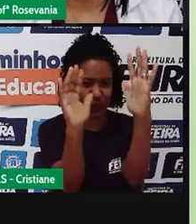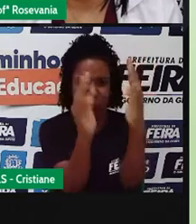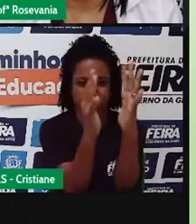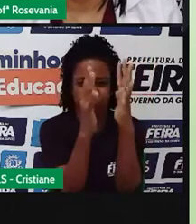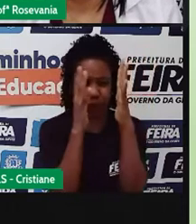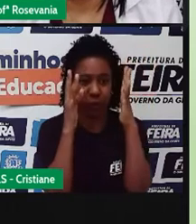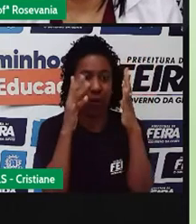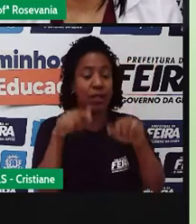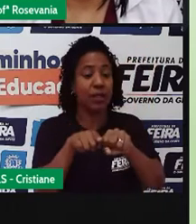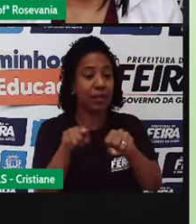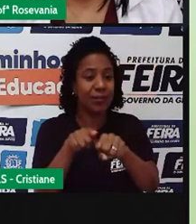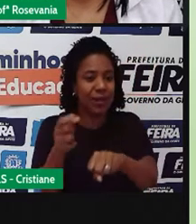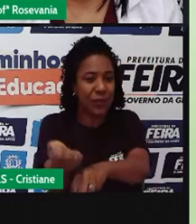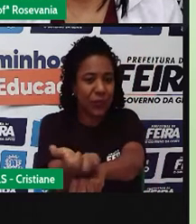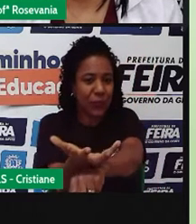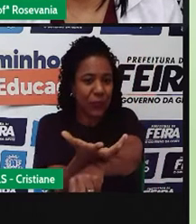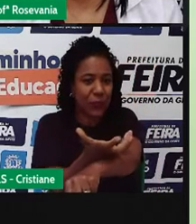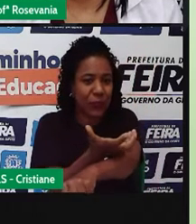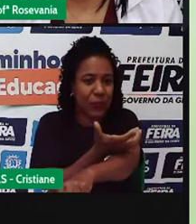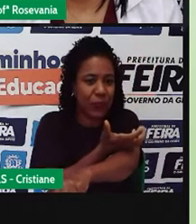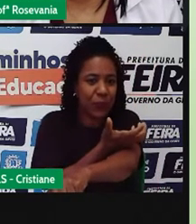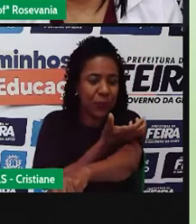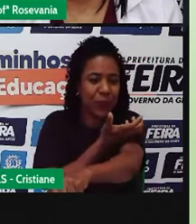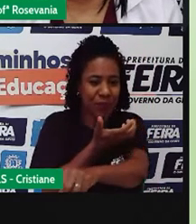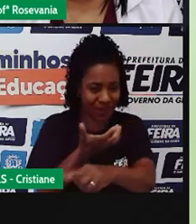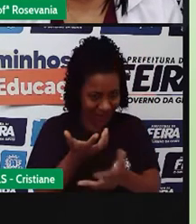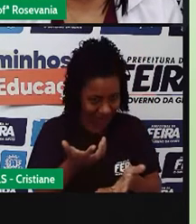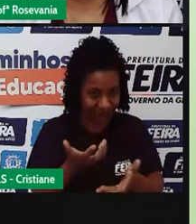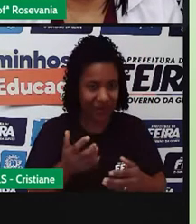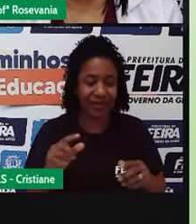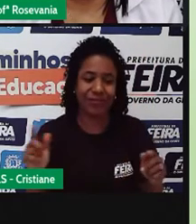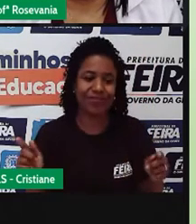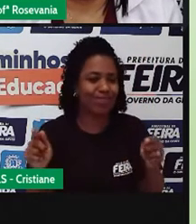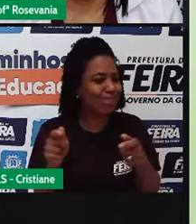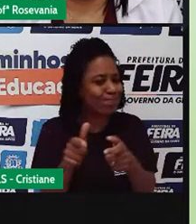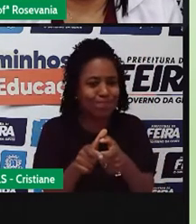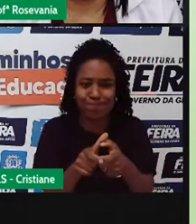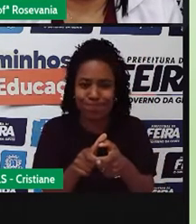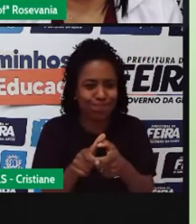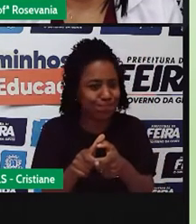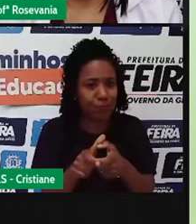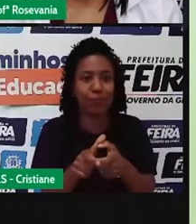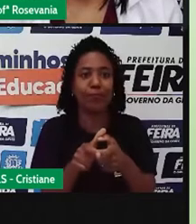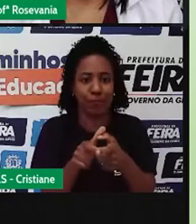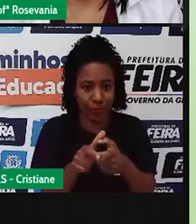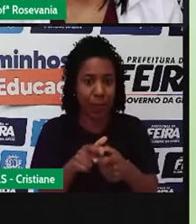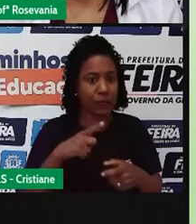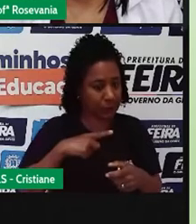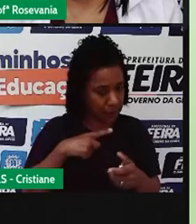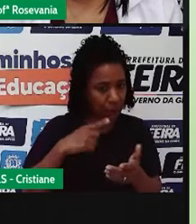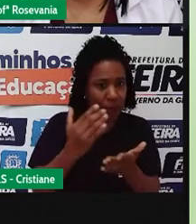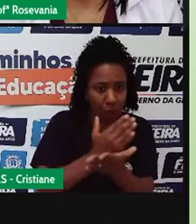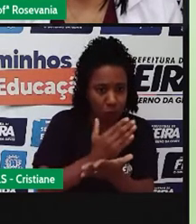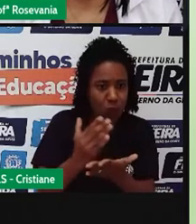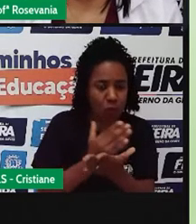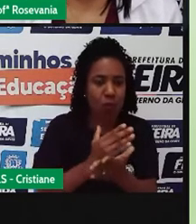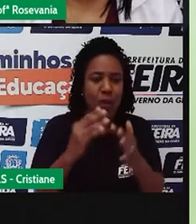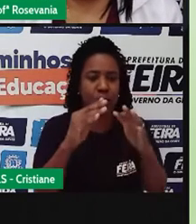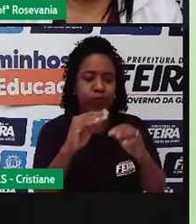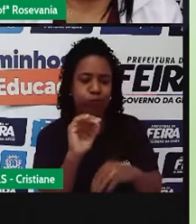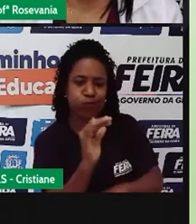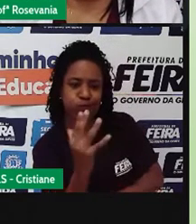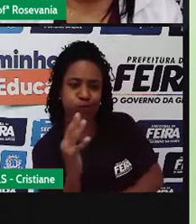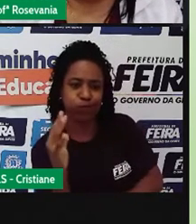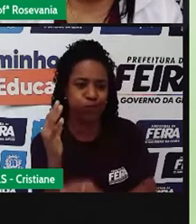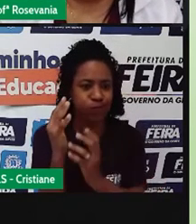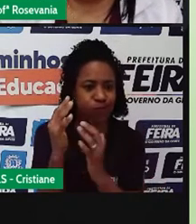rasteiras estão presentes em pouca quantidade, né, da floresta, então você vê que ainda tem, né. Mas, de qualquer forma, a gente deve